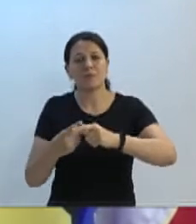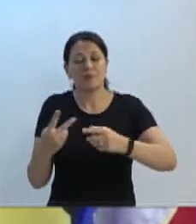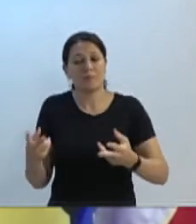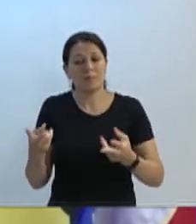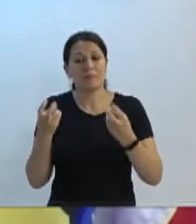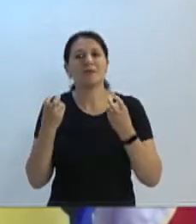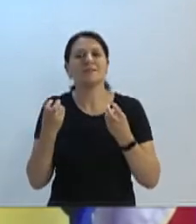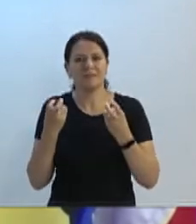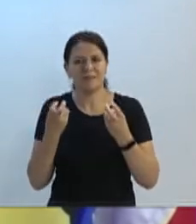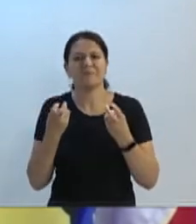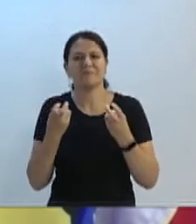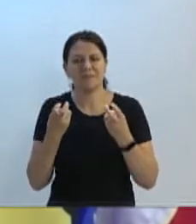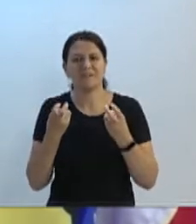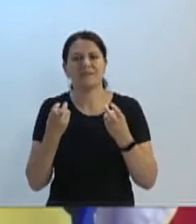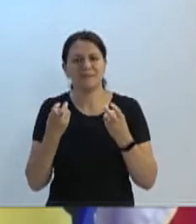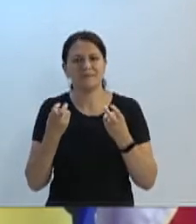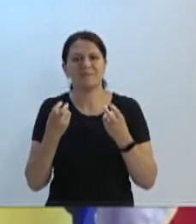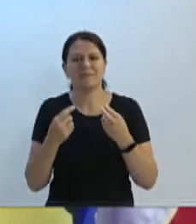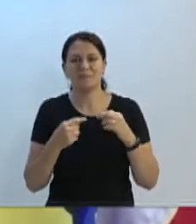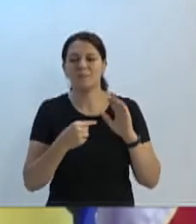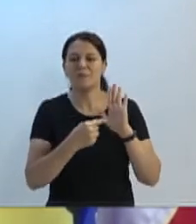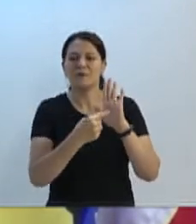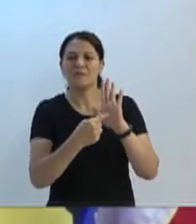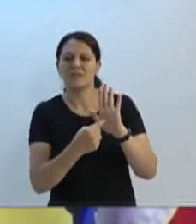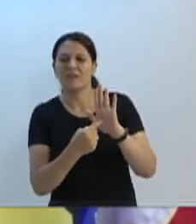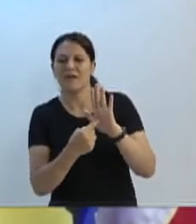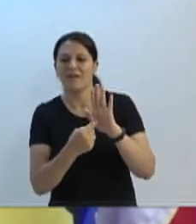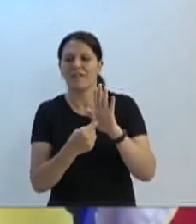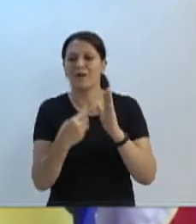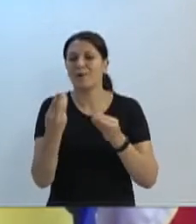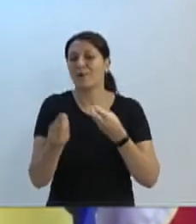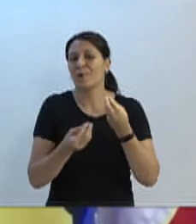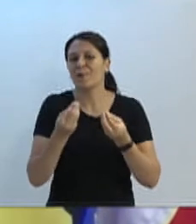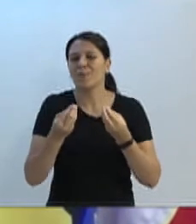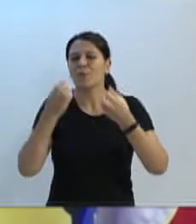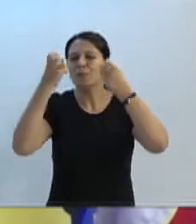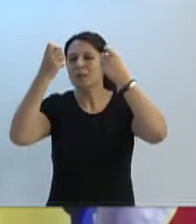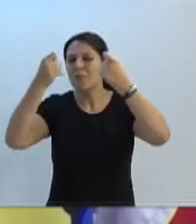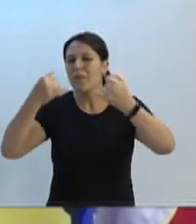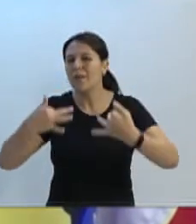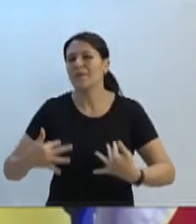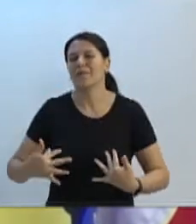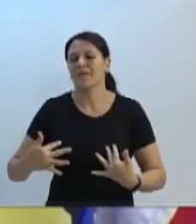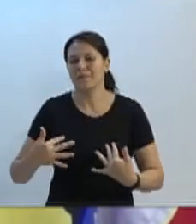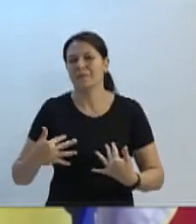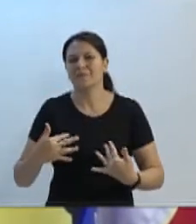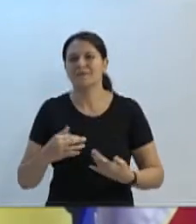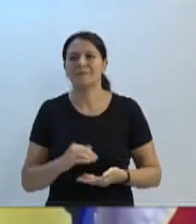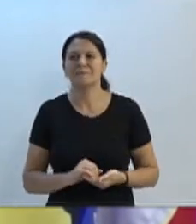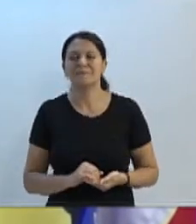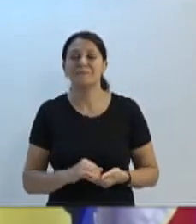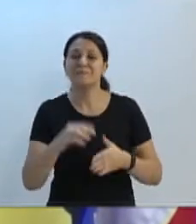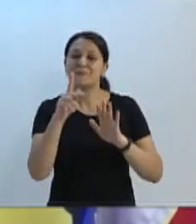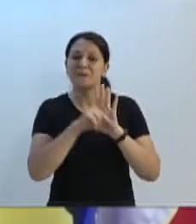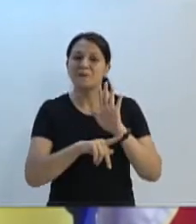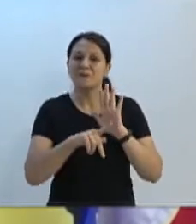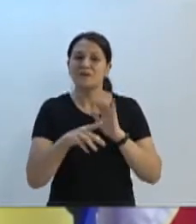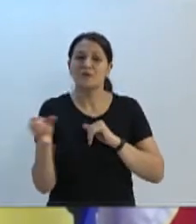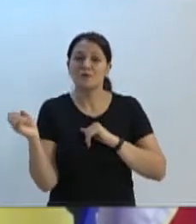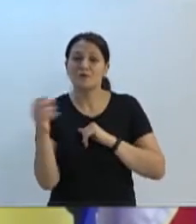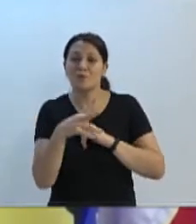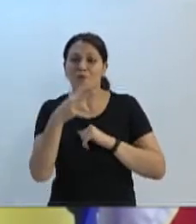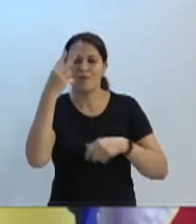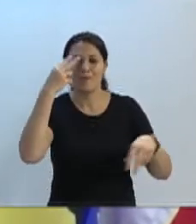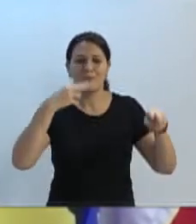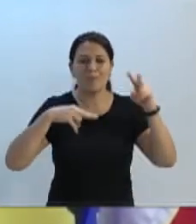trouxemos exposições especiais, então, acho que conseguimos, de alguma forma, avançar nesse sentido. E o projeto Novo